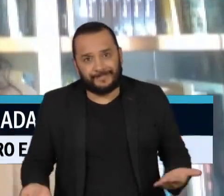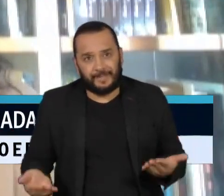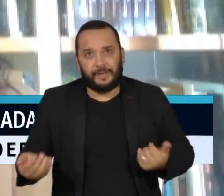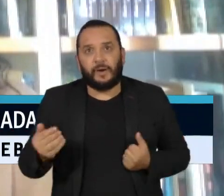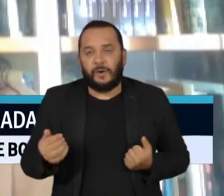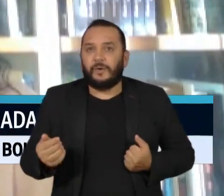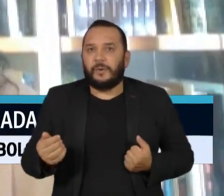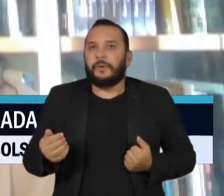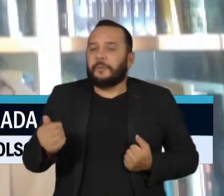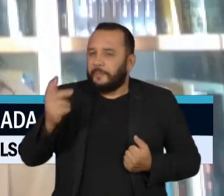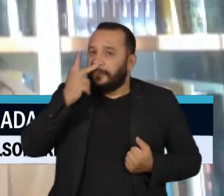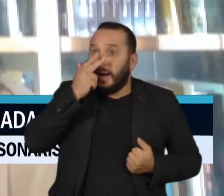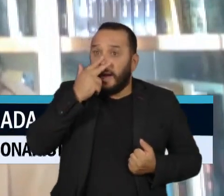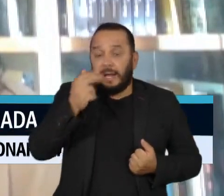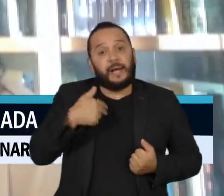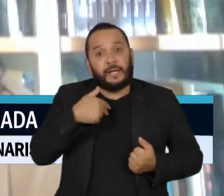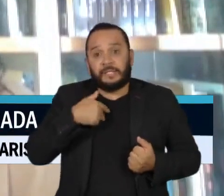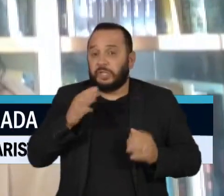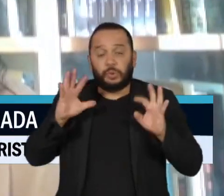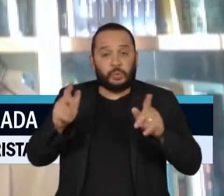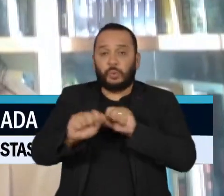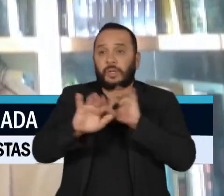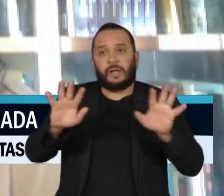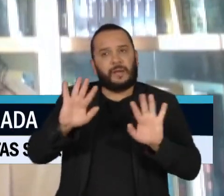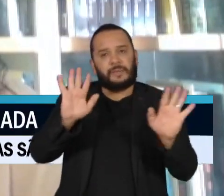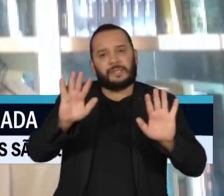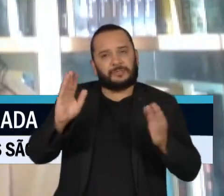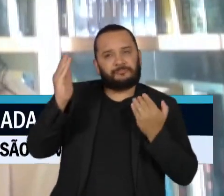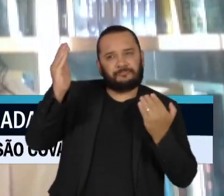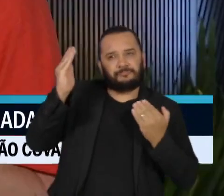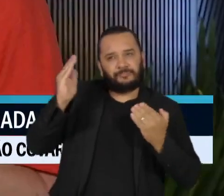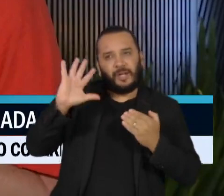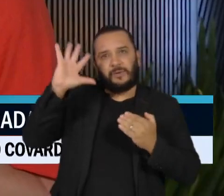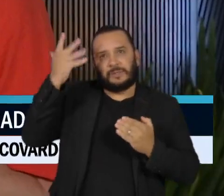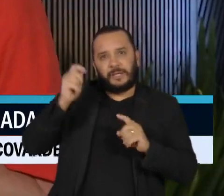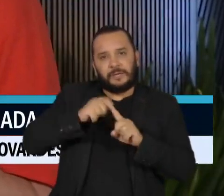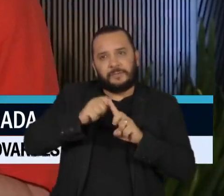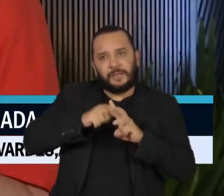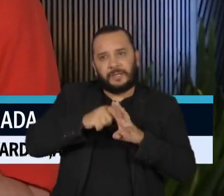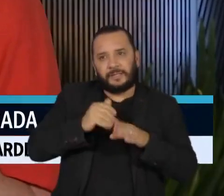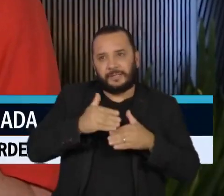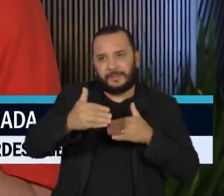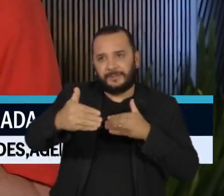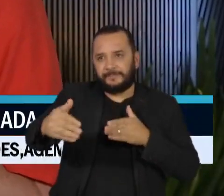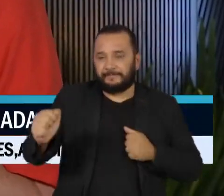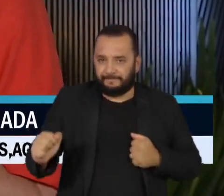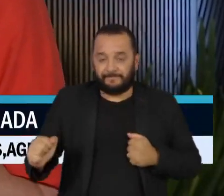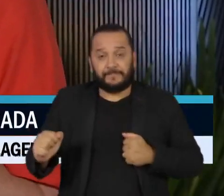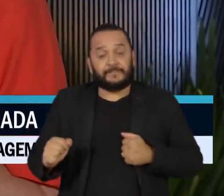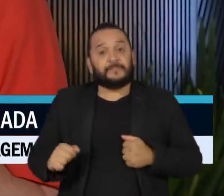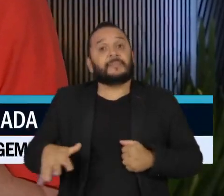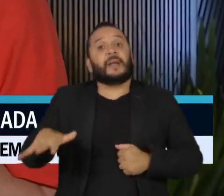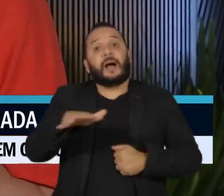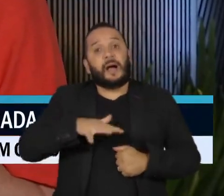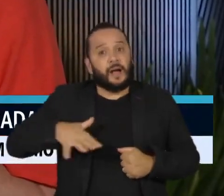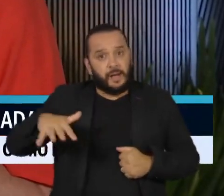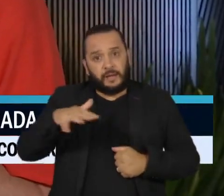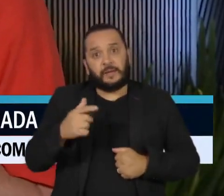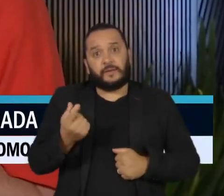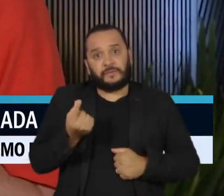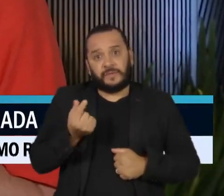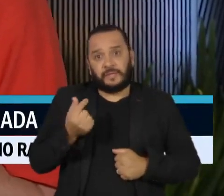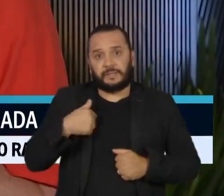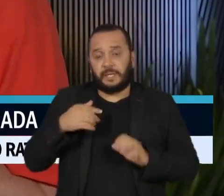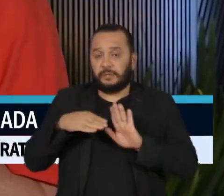parecer bastante factível, tem que ver o que vai acontecer nos próximos meses. O mercado financeiro reagiu positivamente